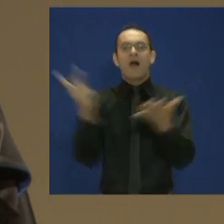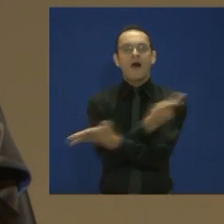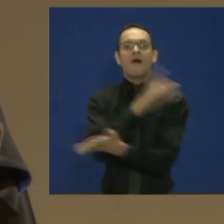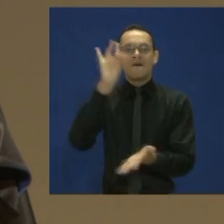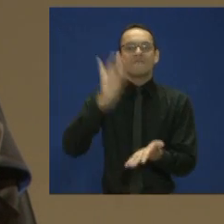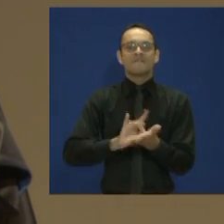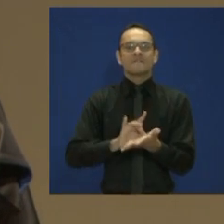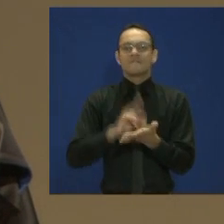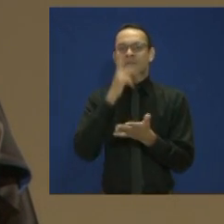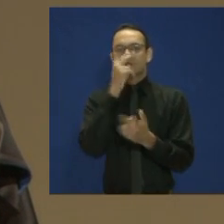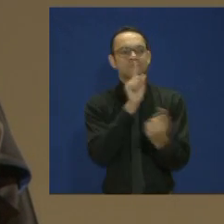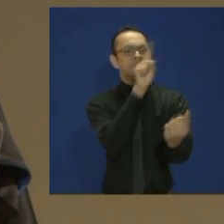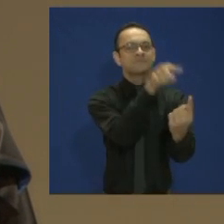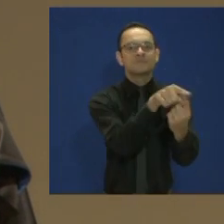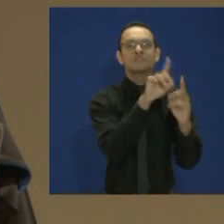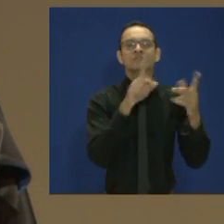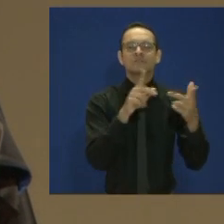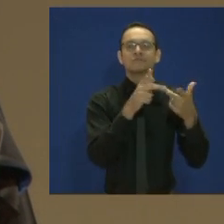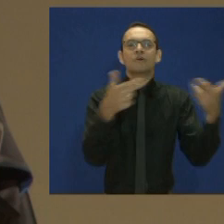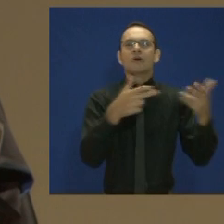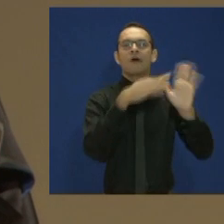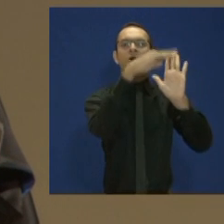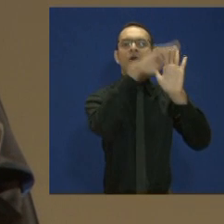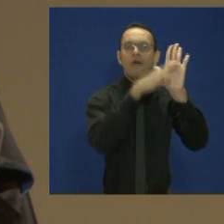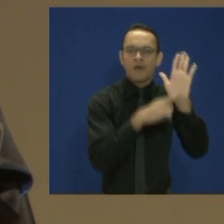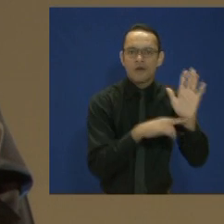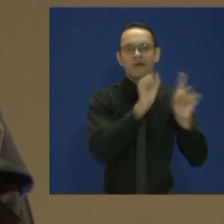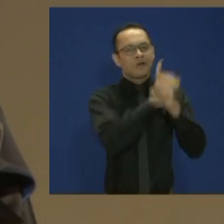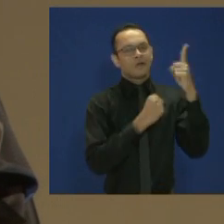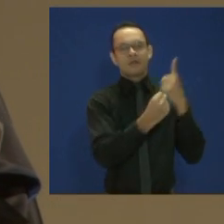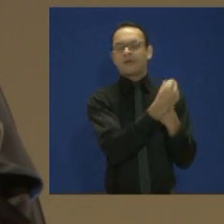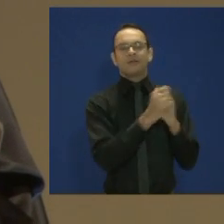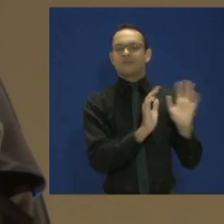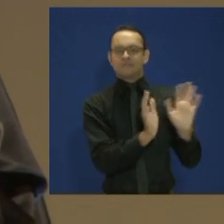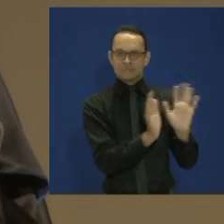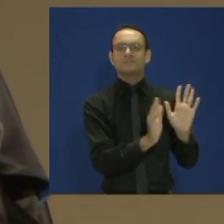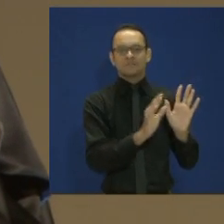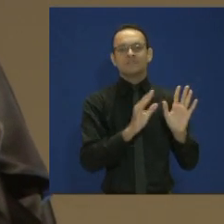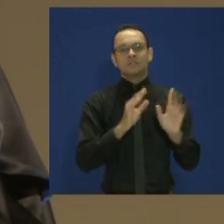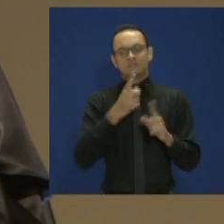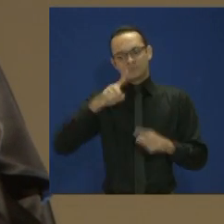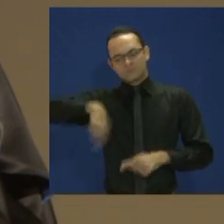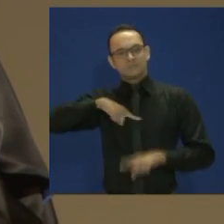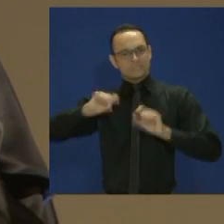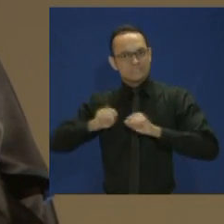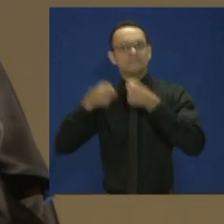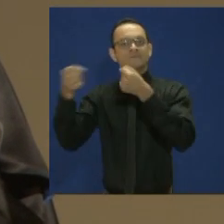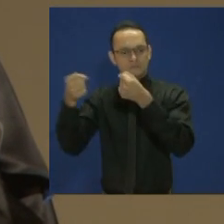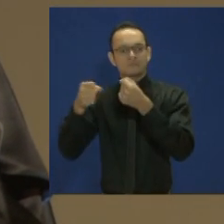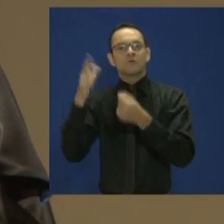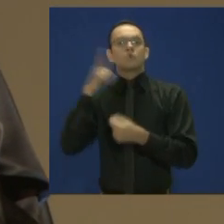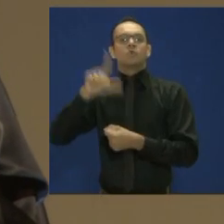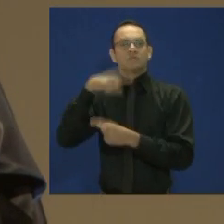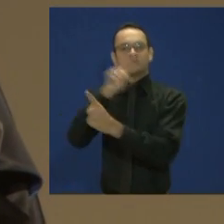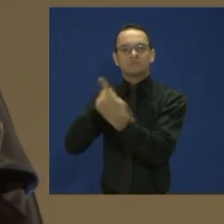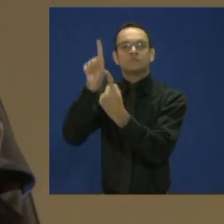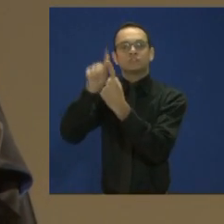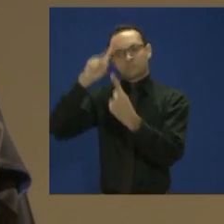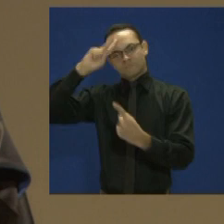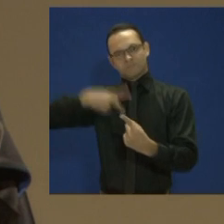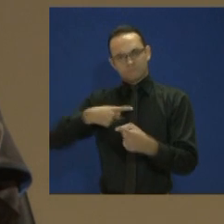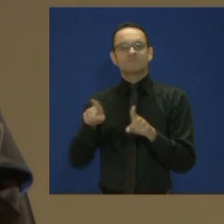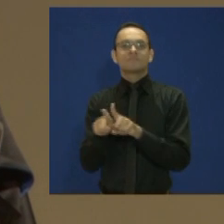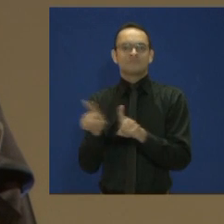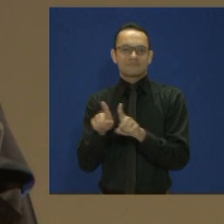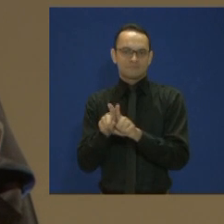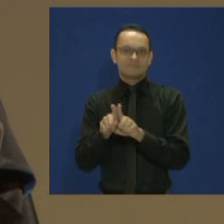dogma social, pois são os sonhos que conduzem os nossos esforços em busca dos nossos objetivos pessoais. As